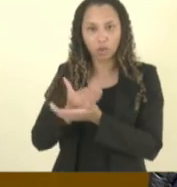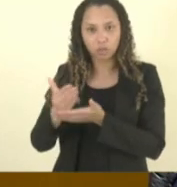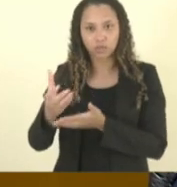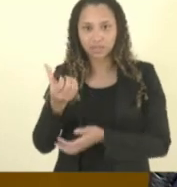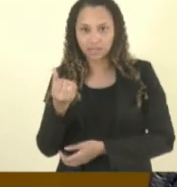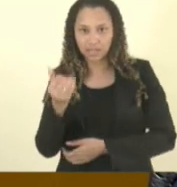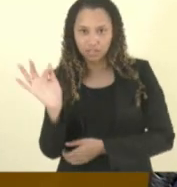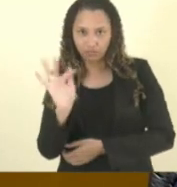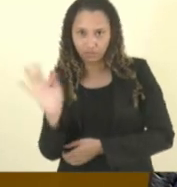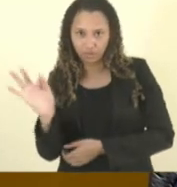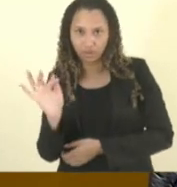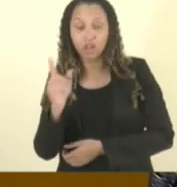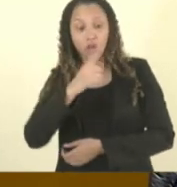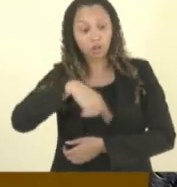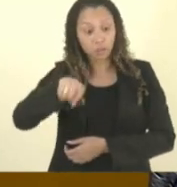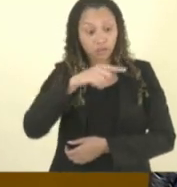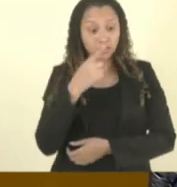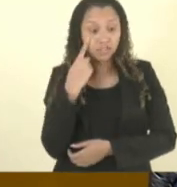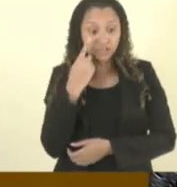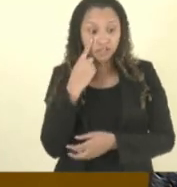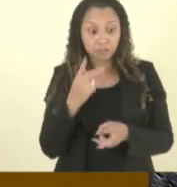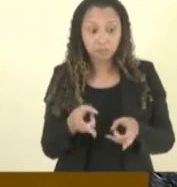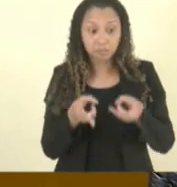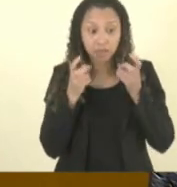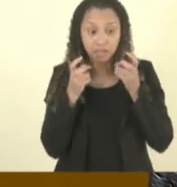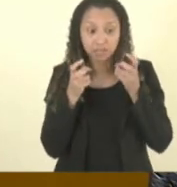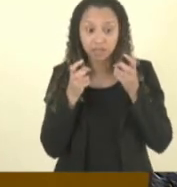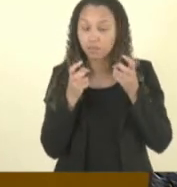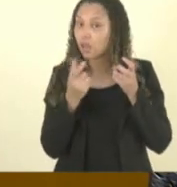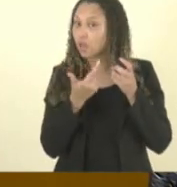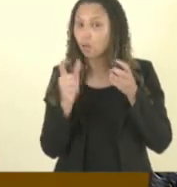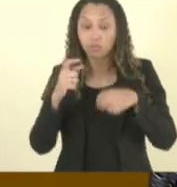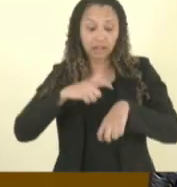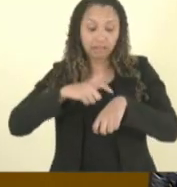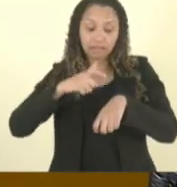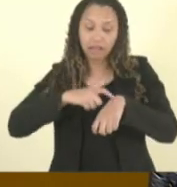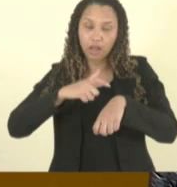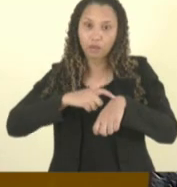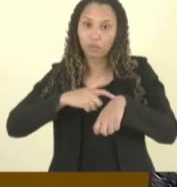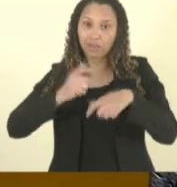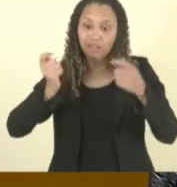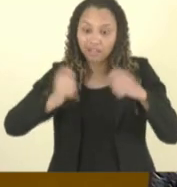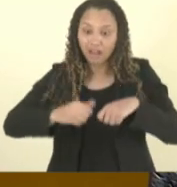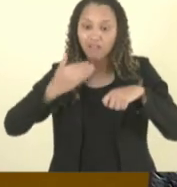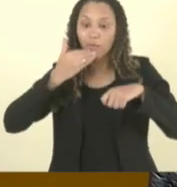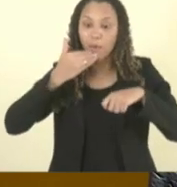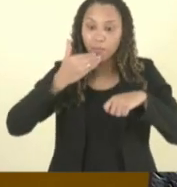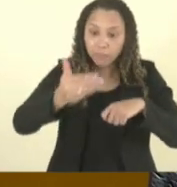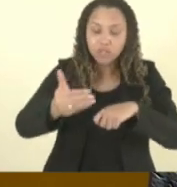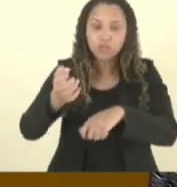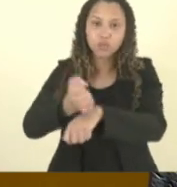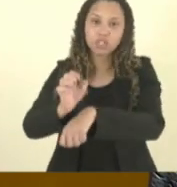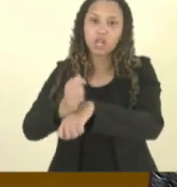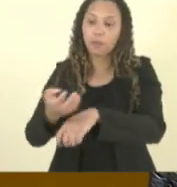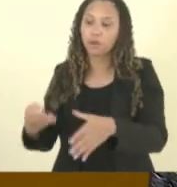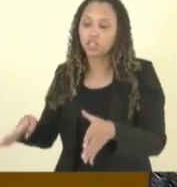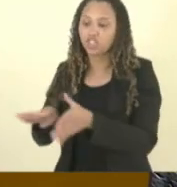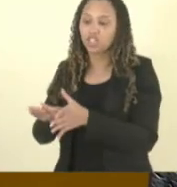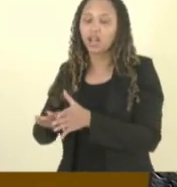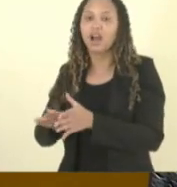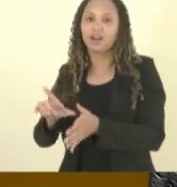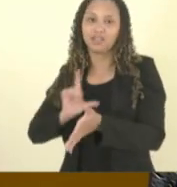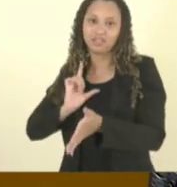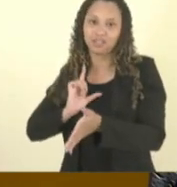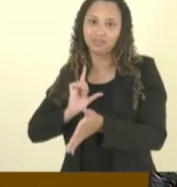então para os senhores que não teve tempo hábil de pedir para chegar esse estagiário e até hoje não